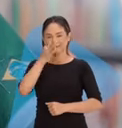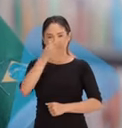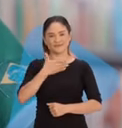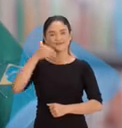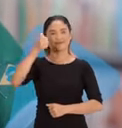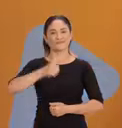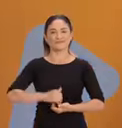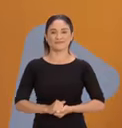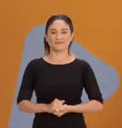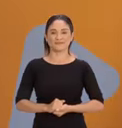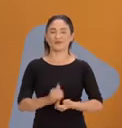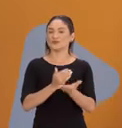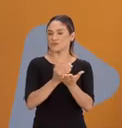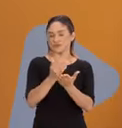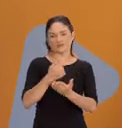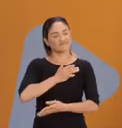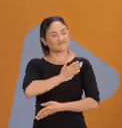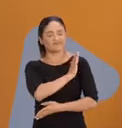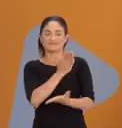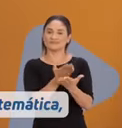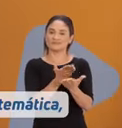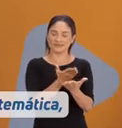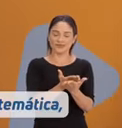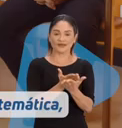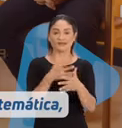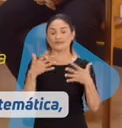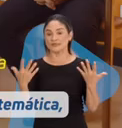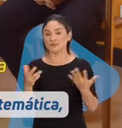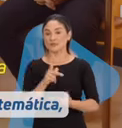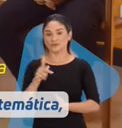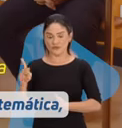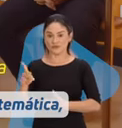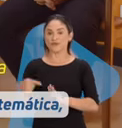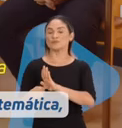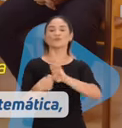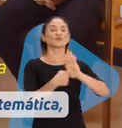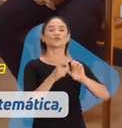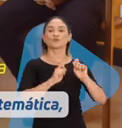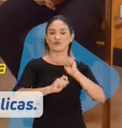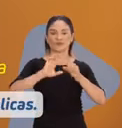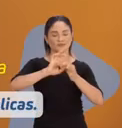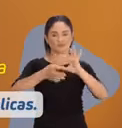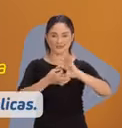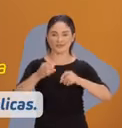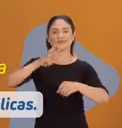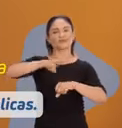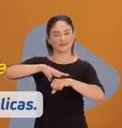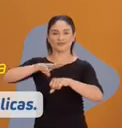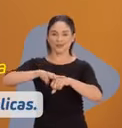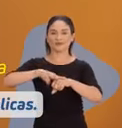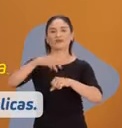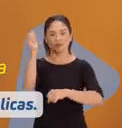futuro melhor. No começo eu não gostava de estudar e aí o professor Reginaldo me apresentou a Olimpíada de Matemática, que foi a